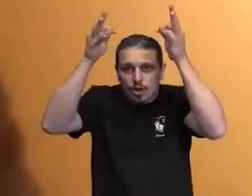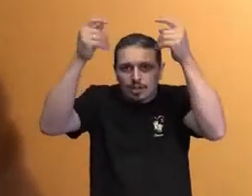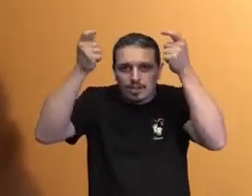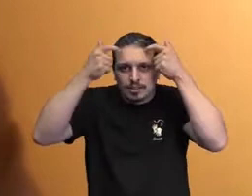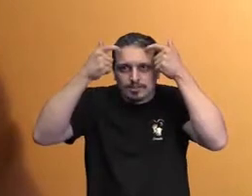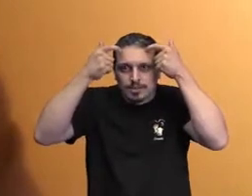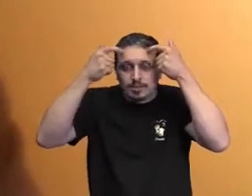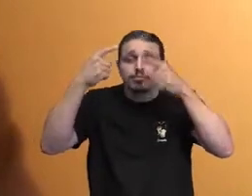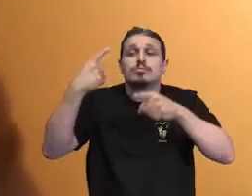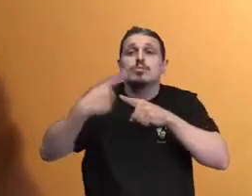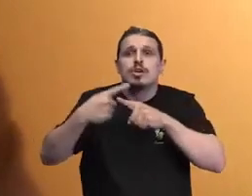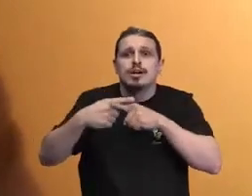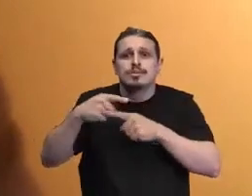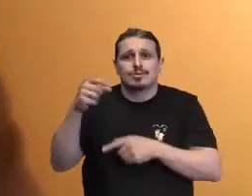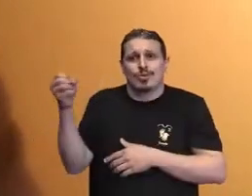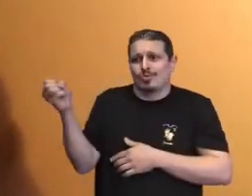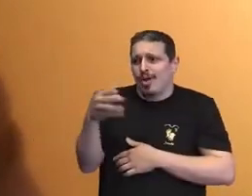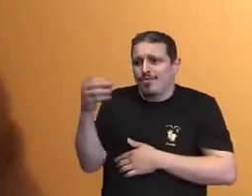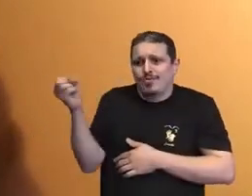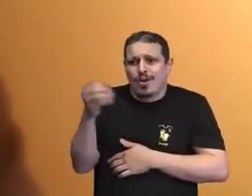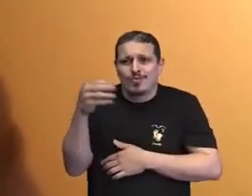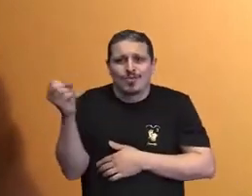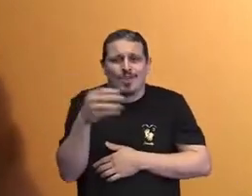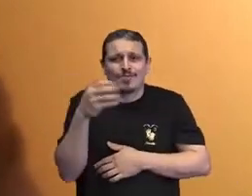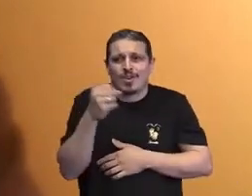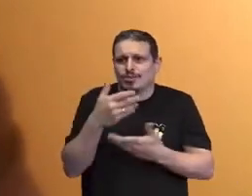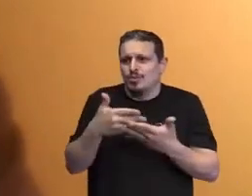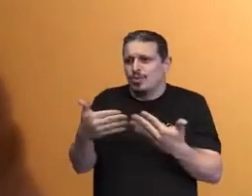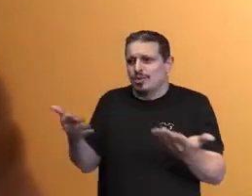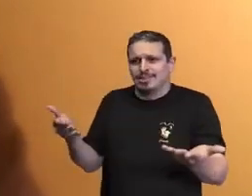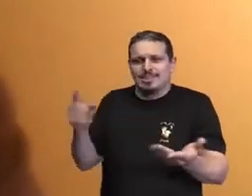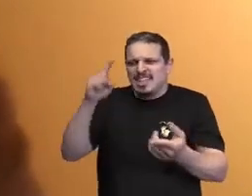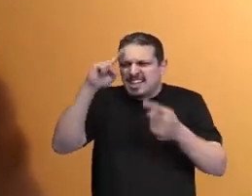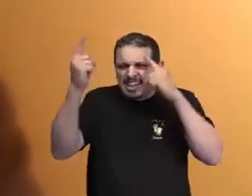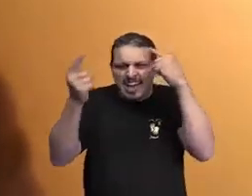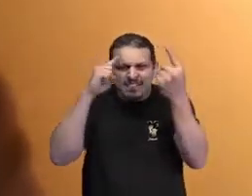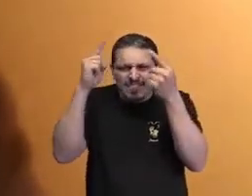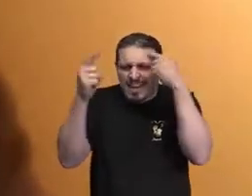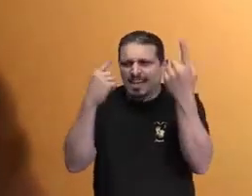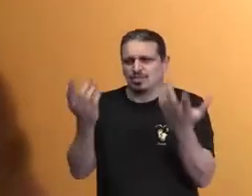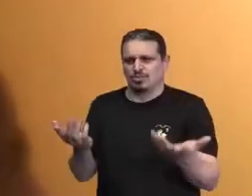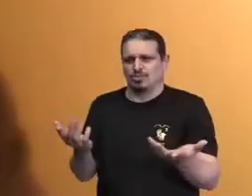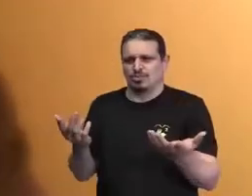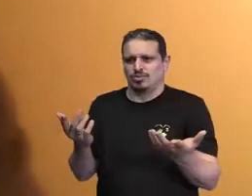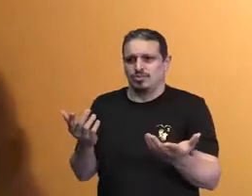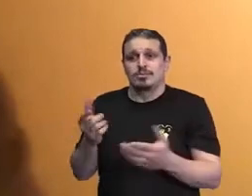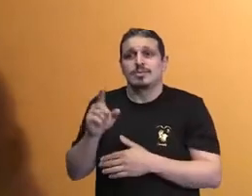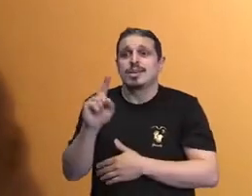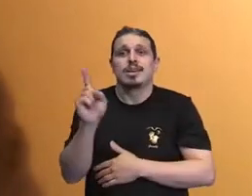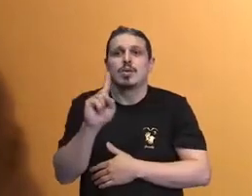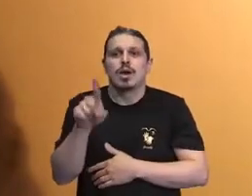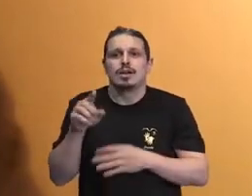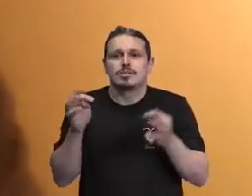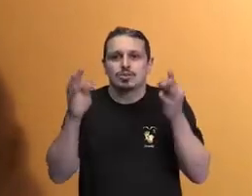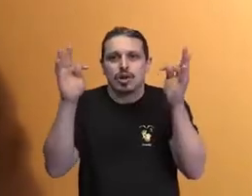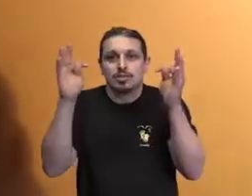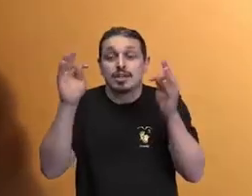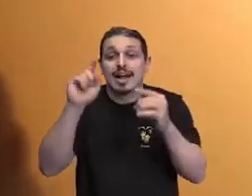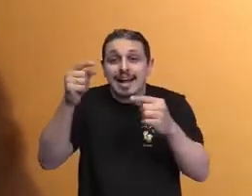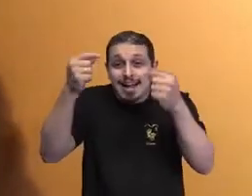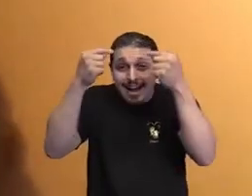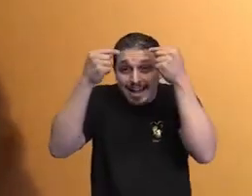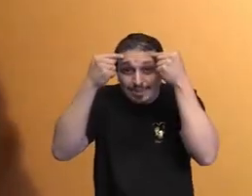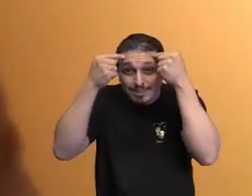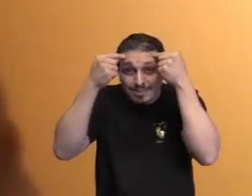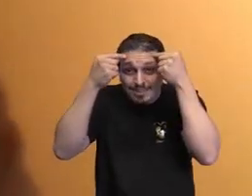dispensa a tecnologia quando ela é necessária. Digo de novo, não é a tecnologia que moderniza uma cabeça. É que